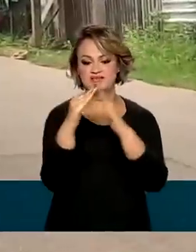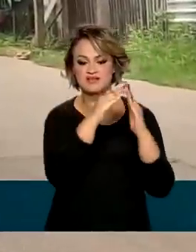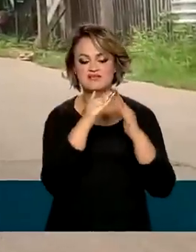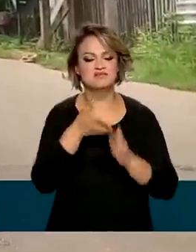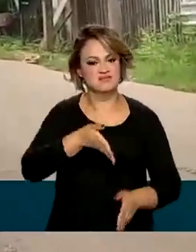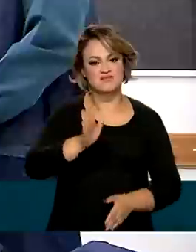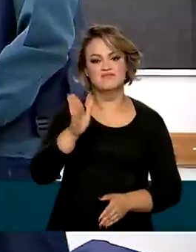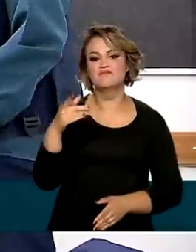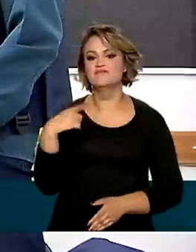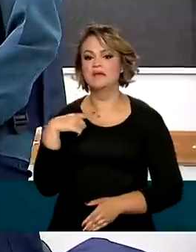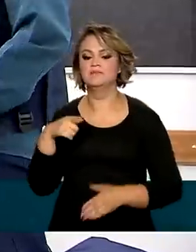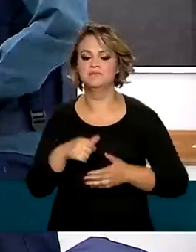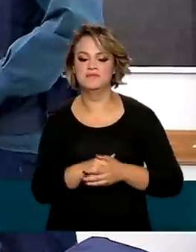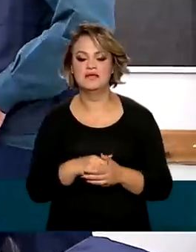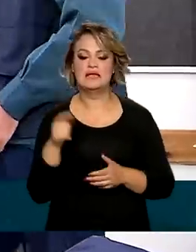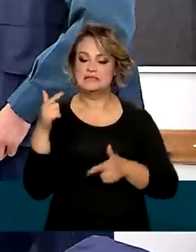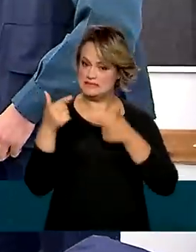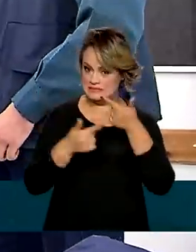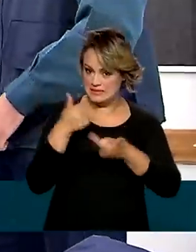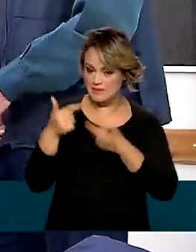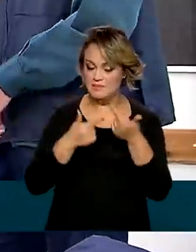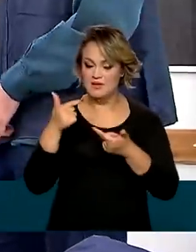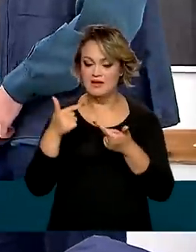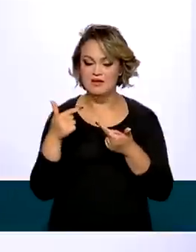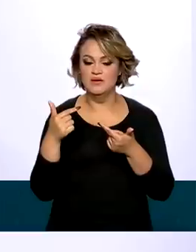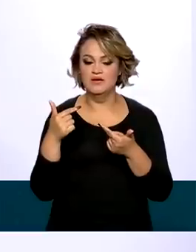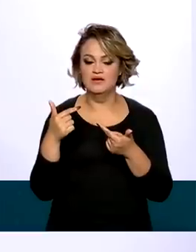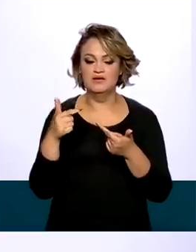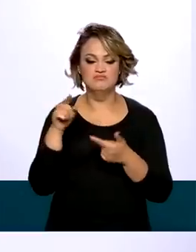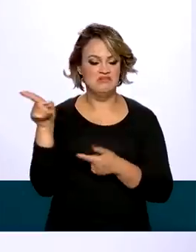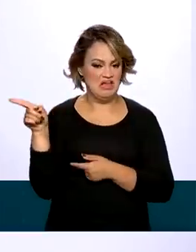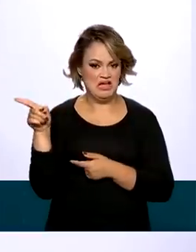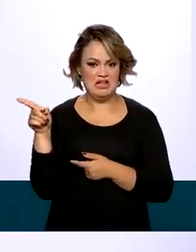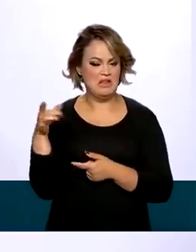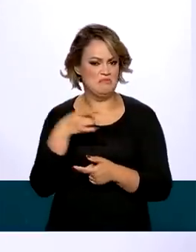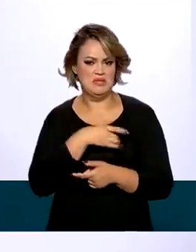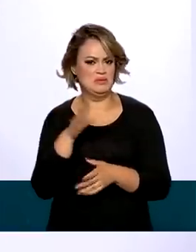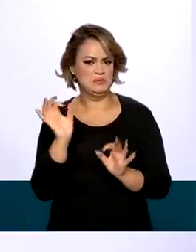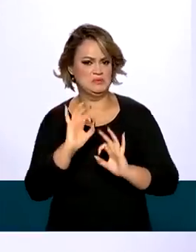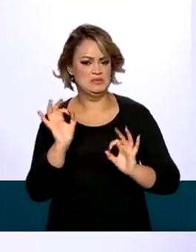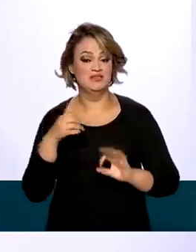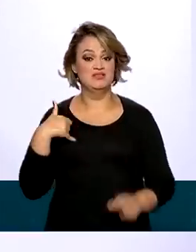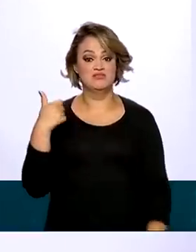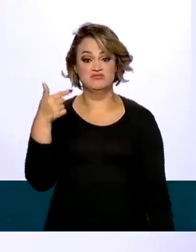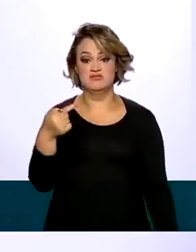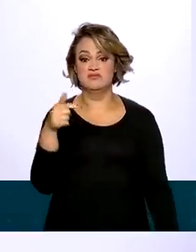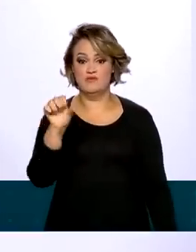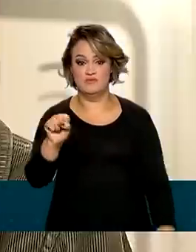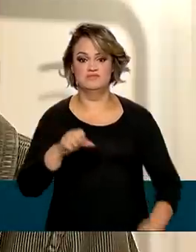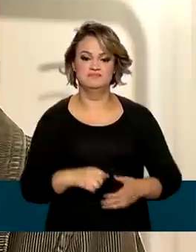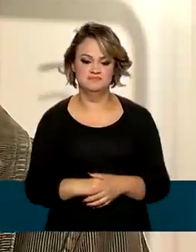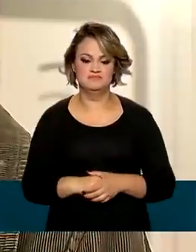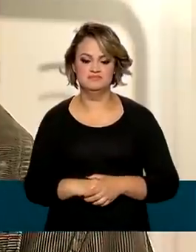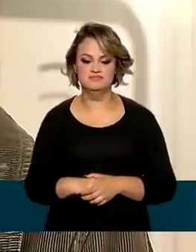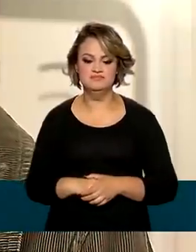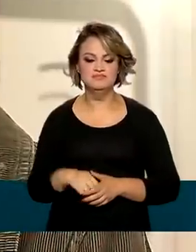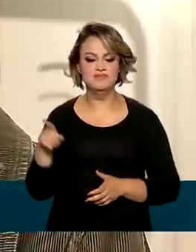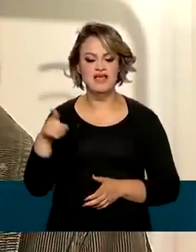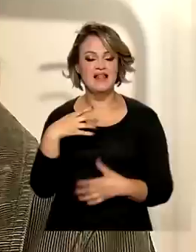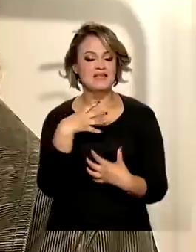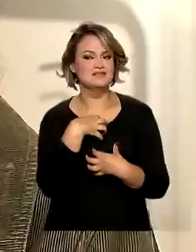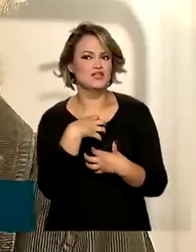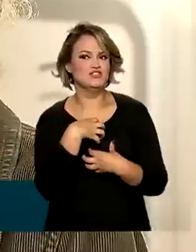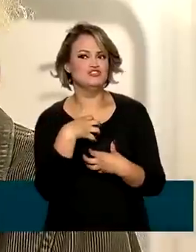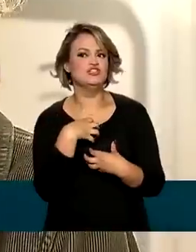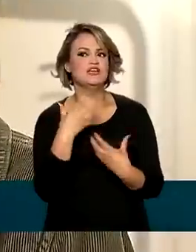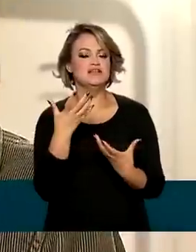serem visitados. Um trabalho que não assusta essa aposentada de 78 anos. É o sentimento